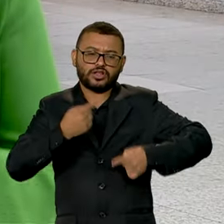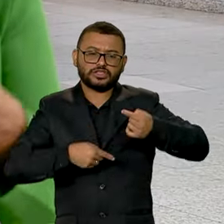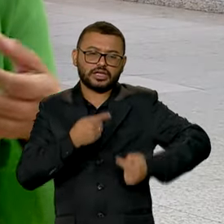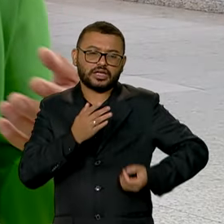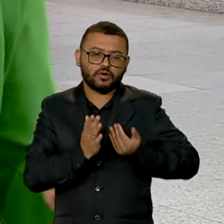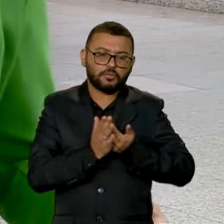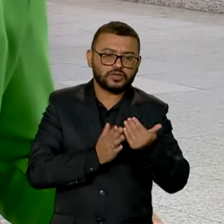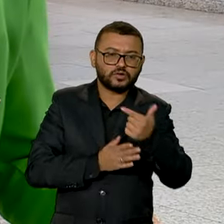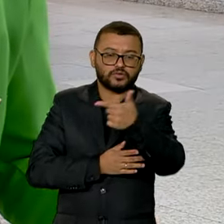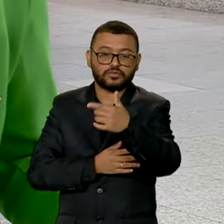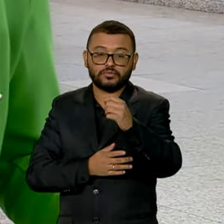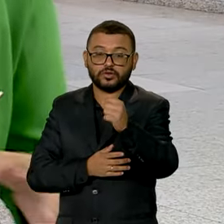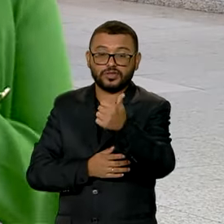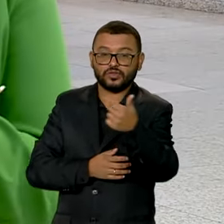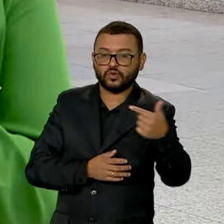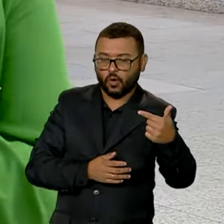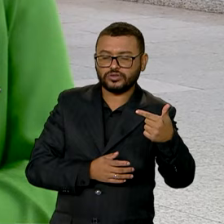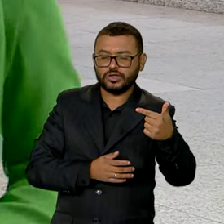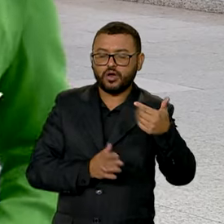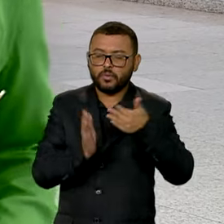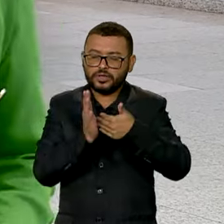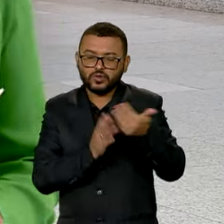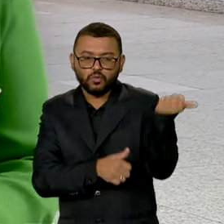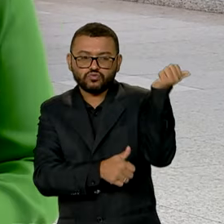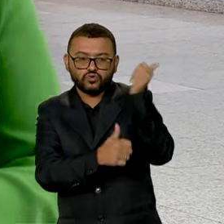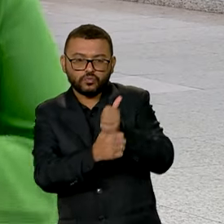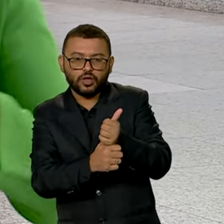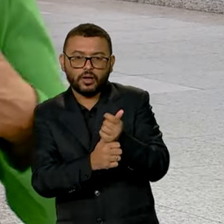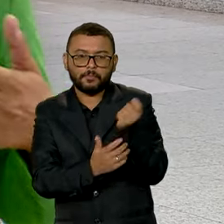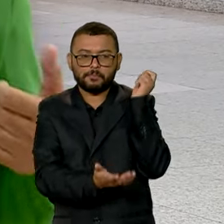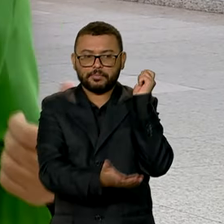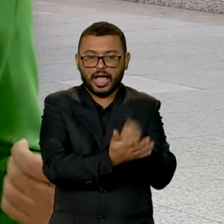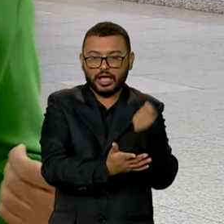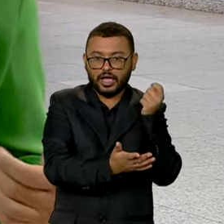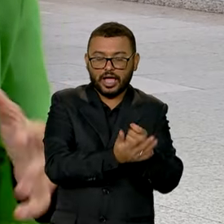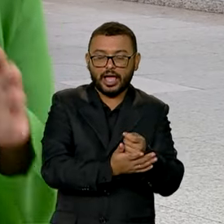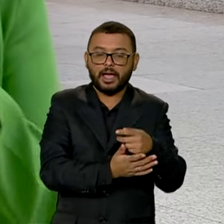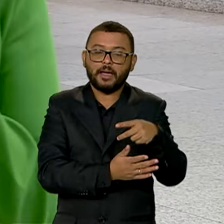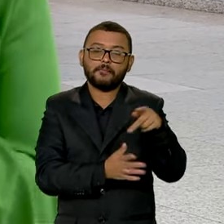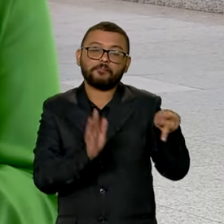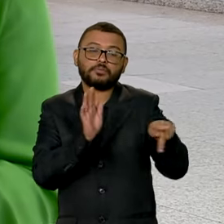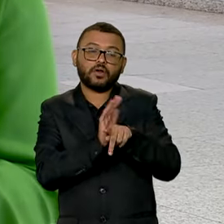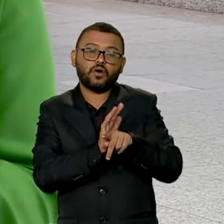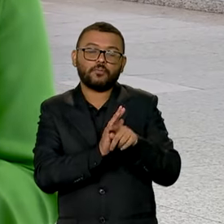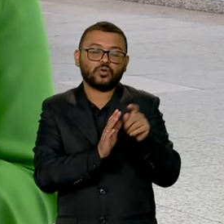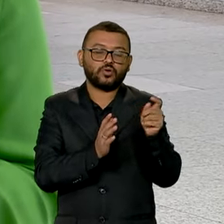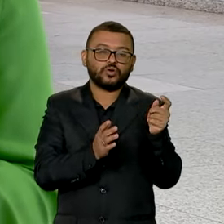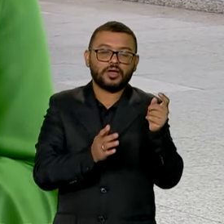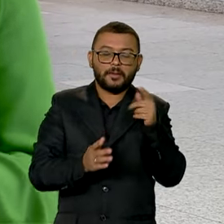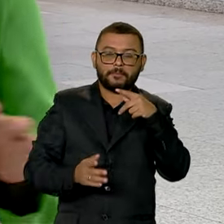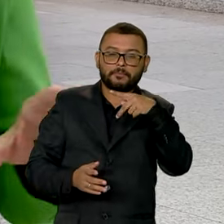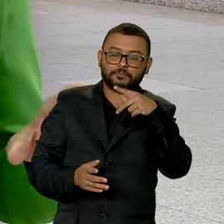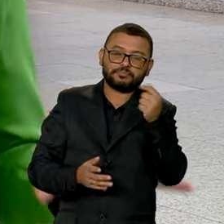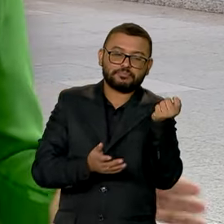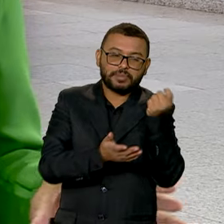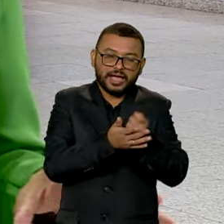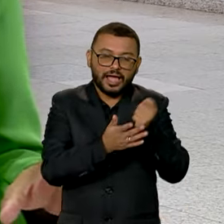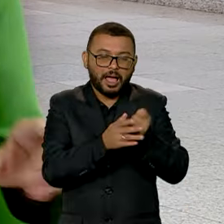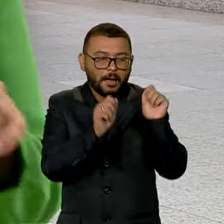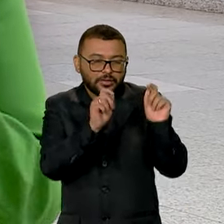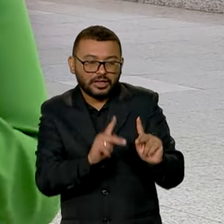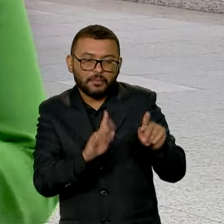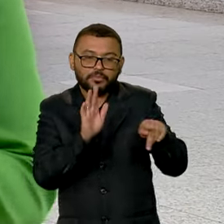começou em 2012. Ela substitui a contribuição previdenciária sobre a folha de pagamento por um